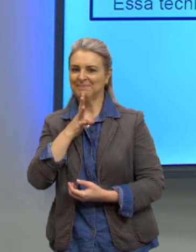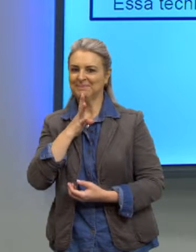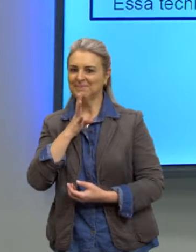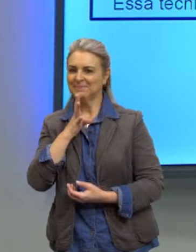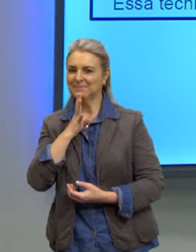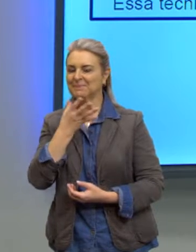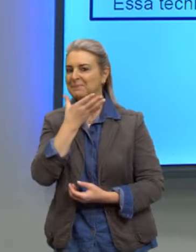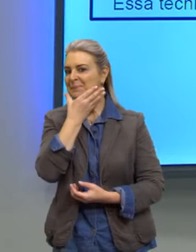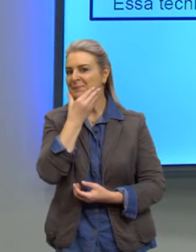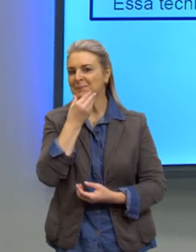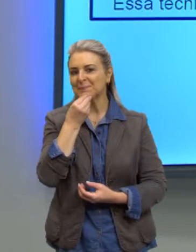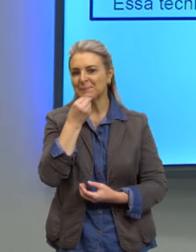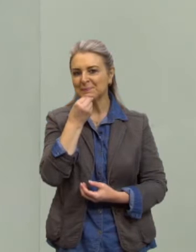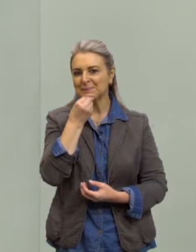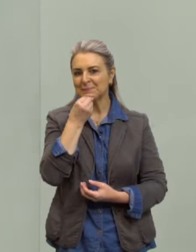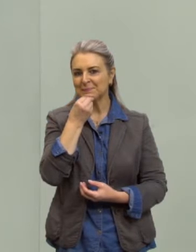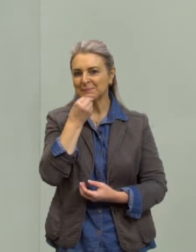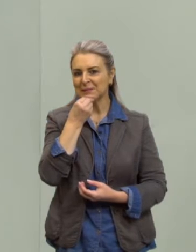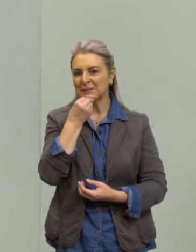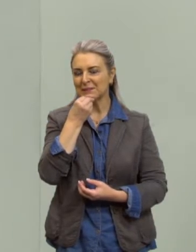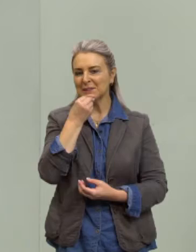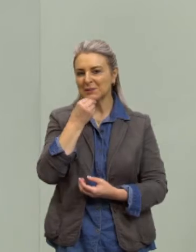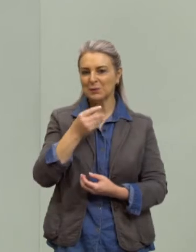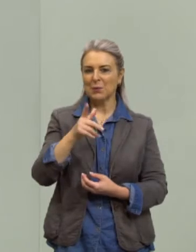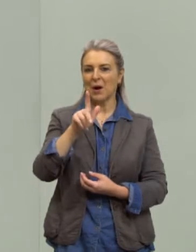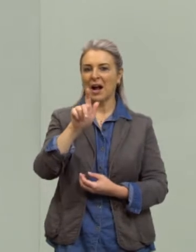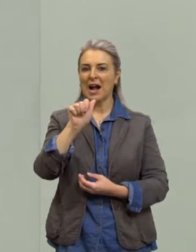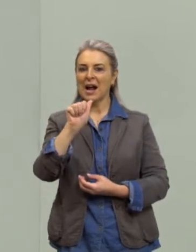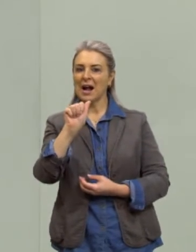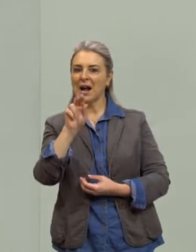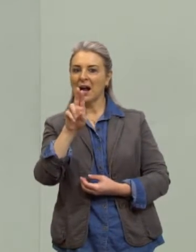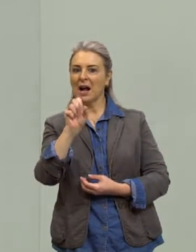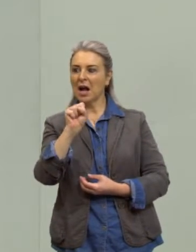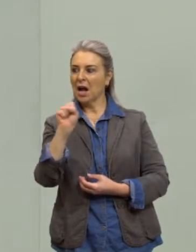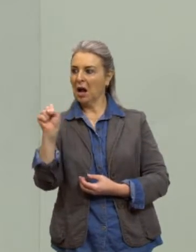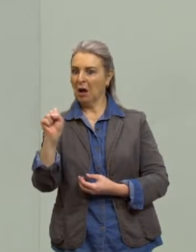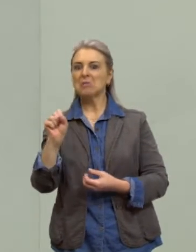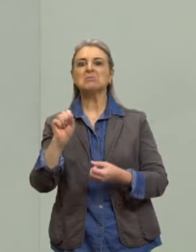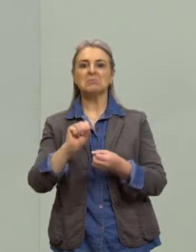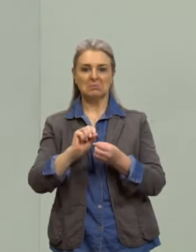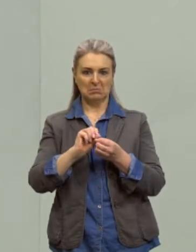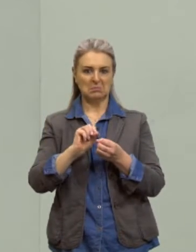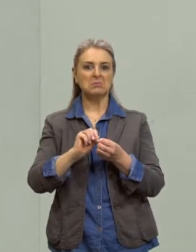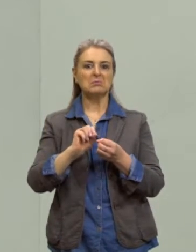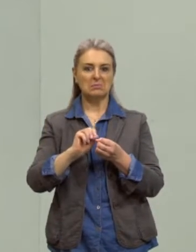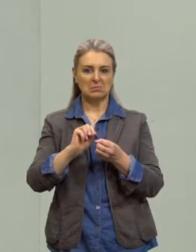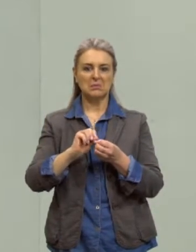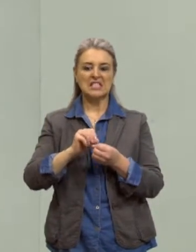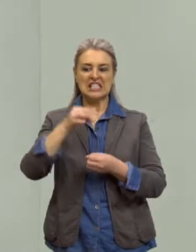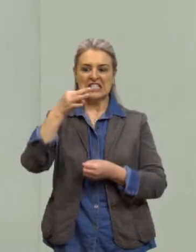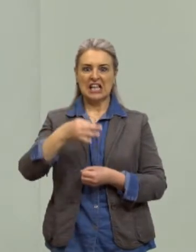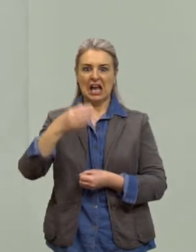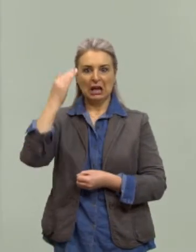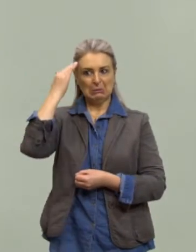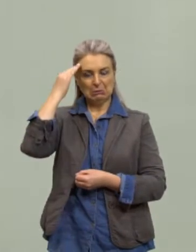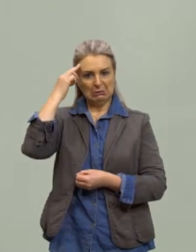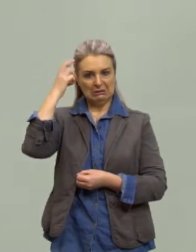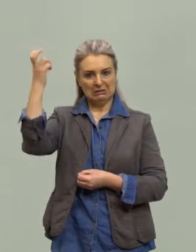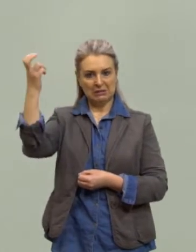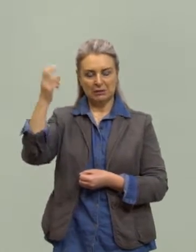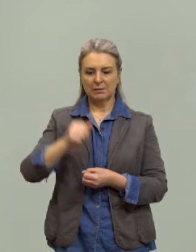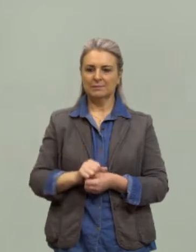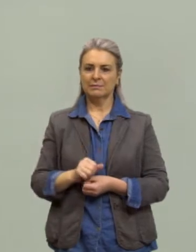menino, né? O menino Gauss, o menino que havia surpreendido o professor. Certo? Então, é uma historinha que é uma historinha